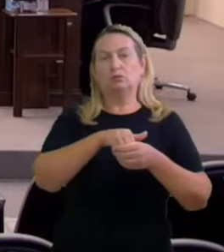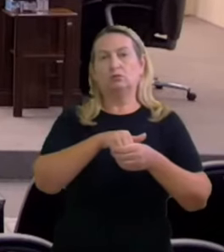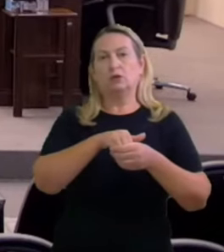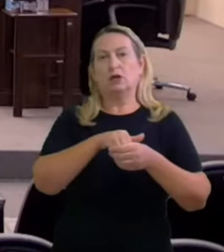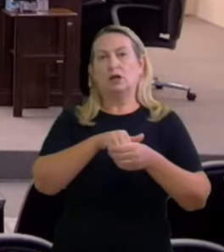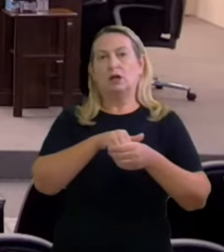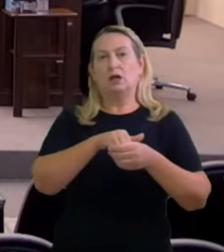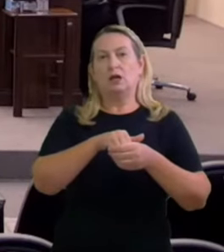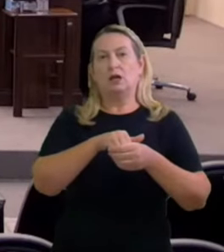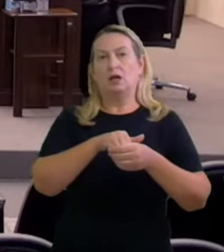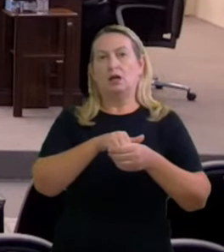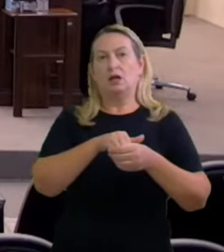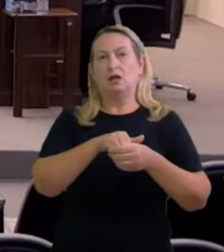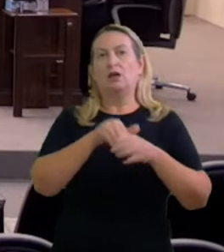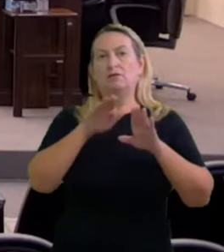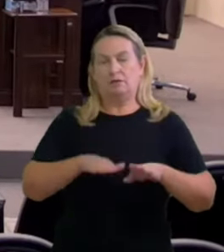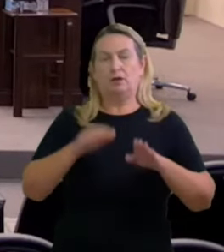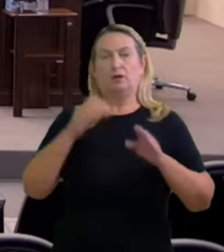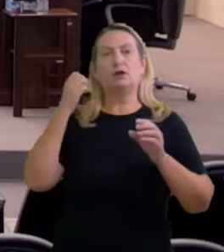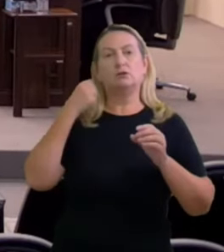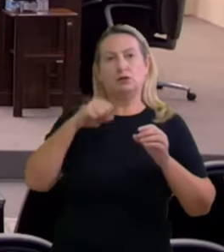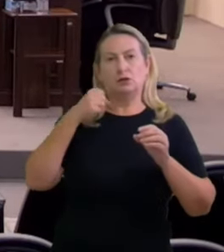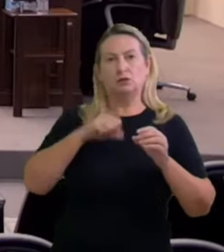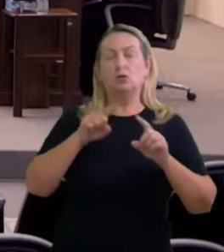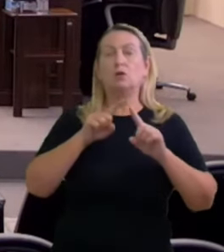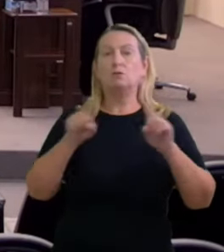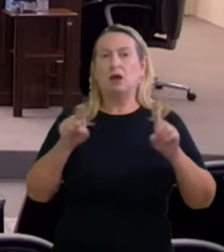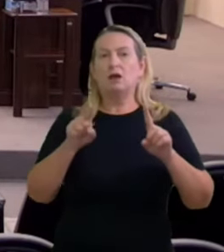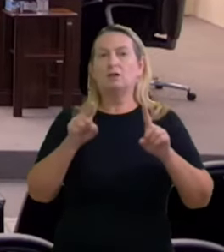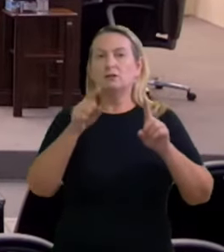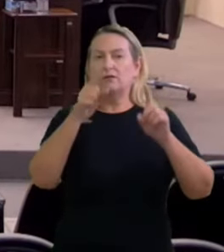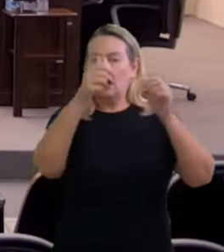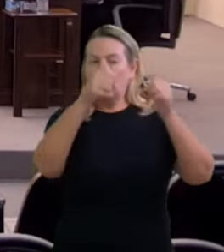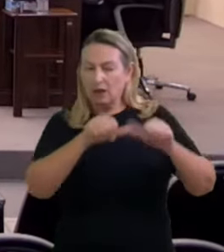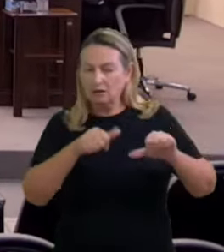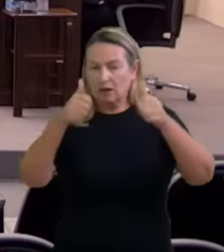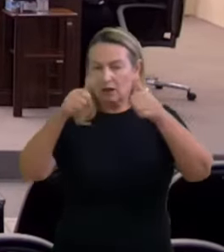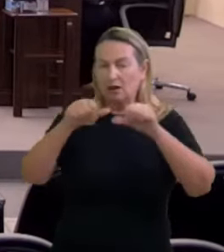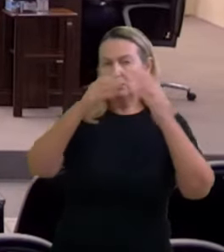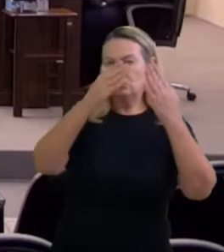também analisar as manifestações posteriores que advirão amanhã